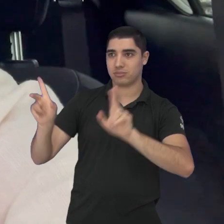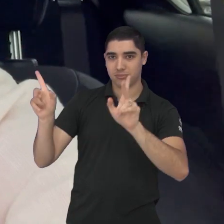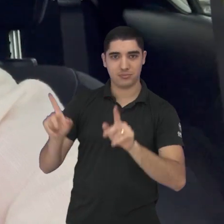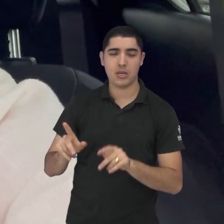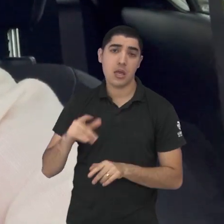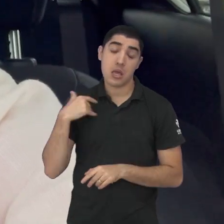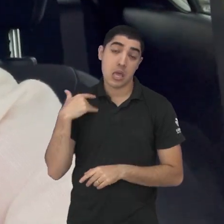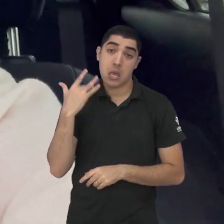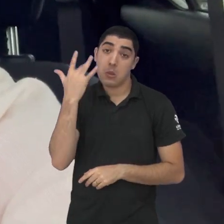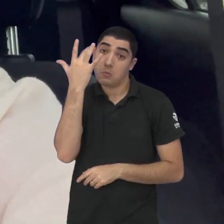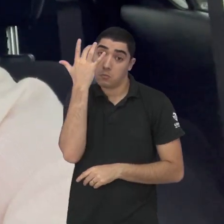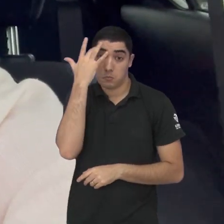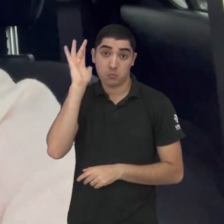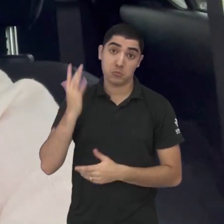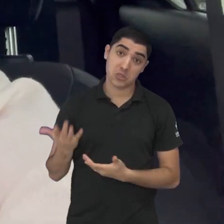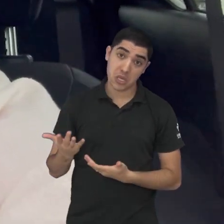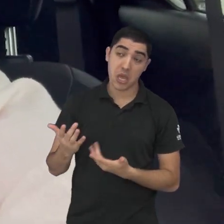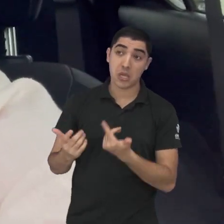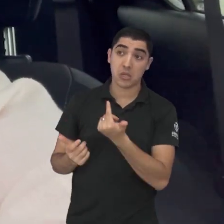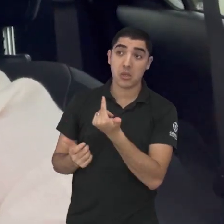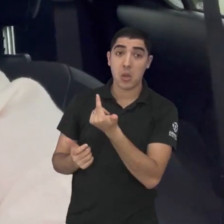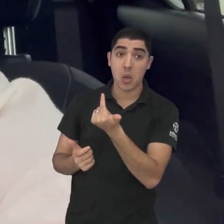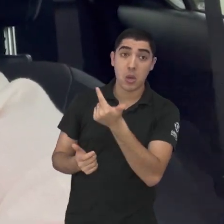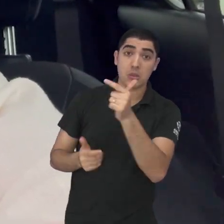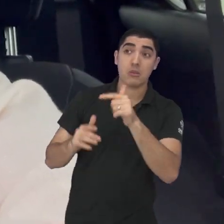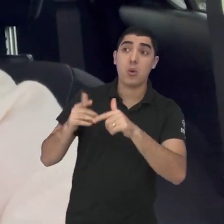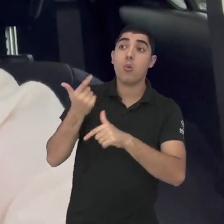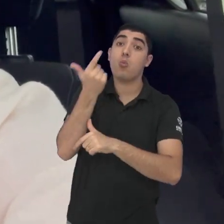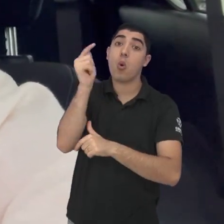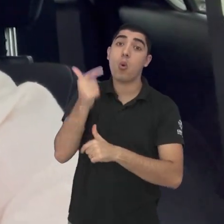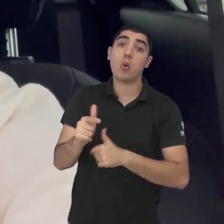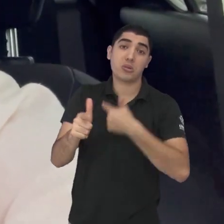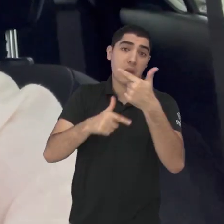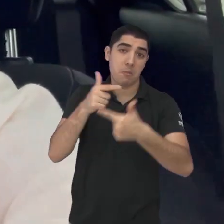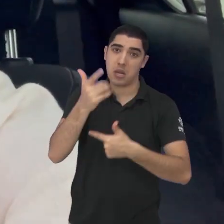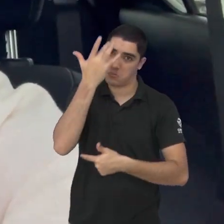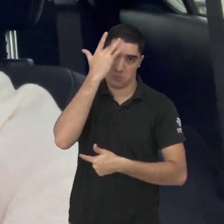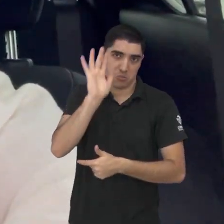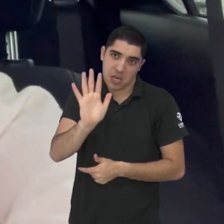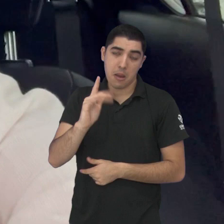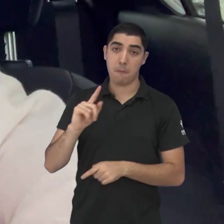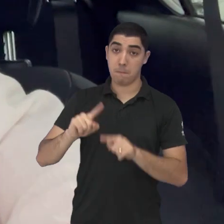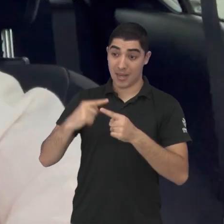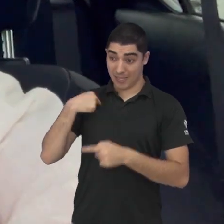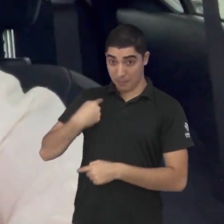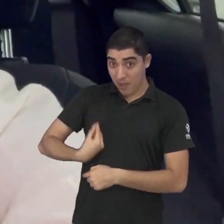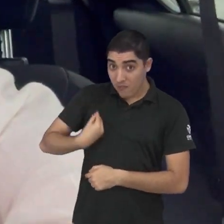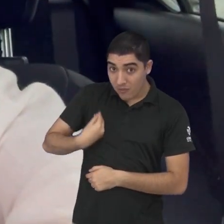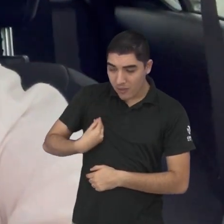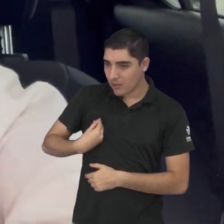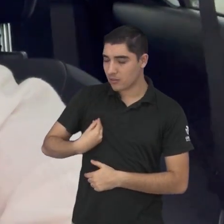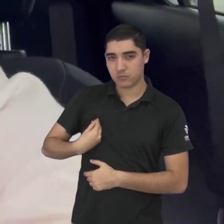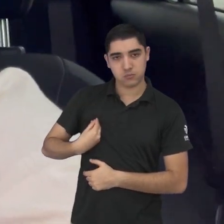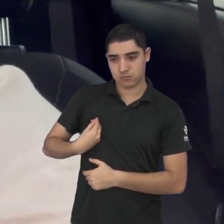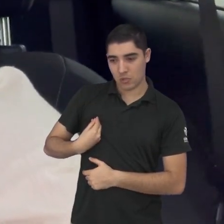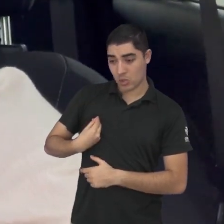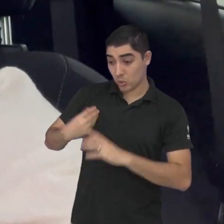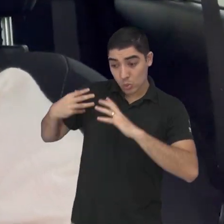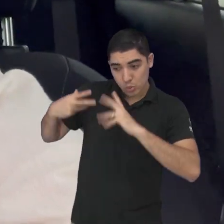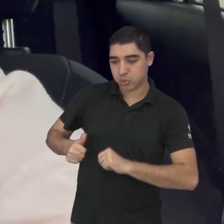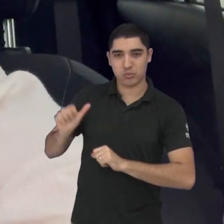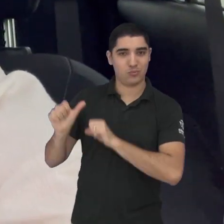aos outros trabalhos mas a minha vida como um todo mudou e